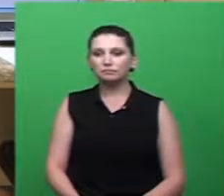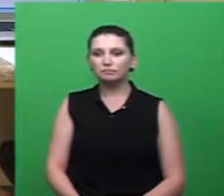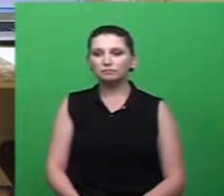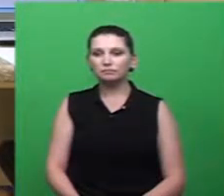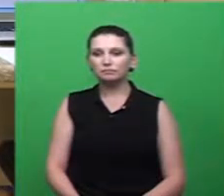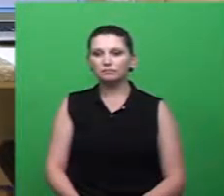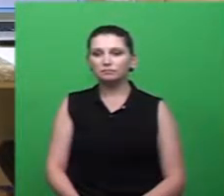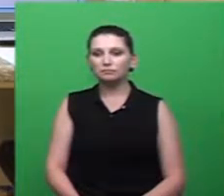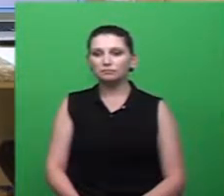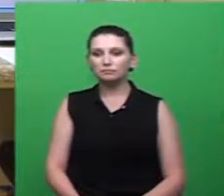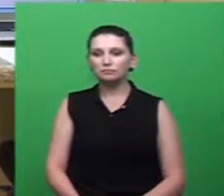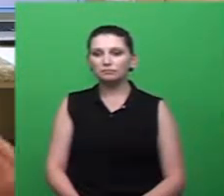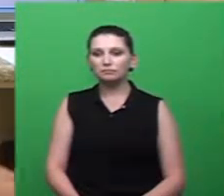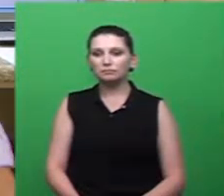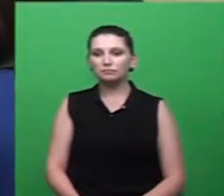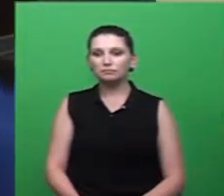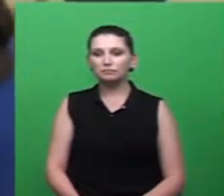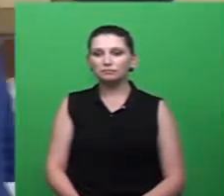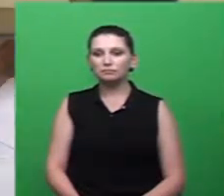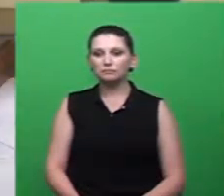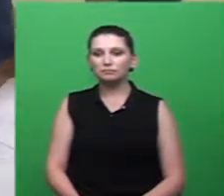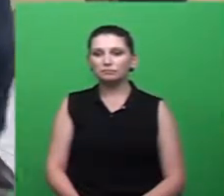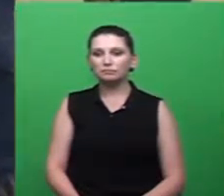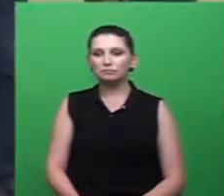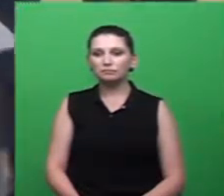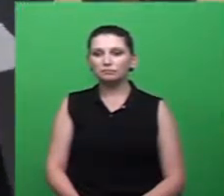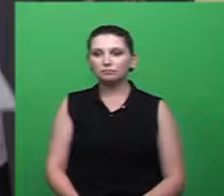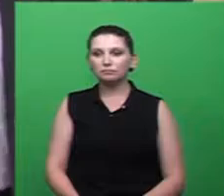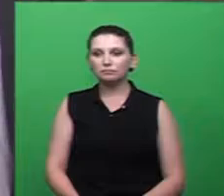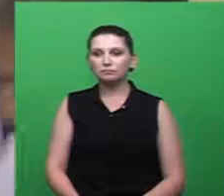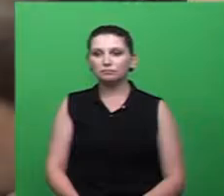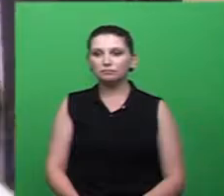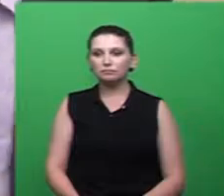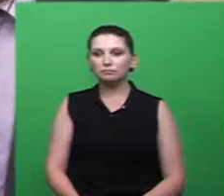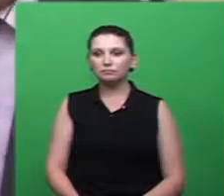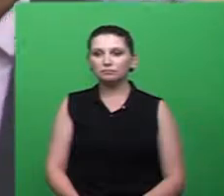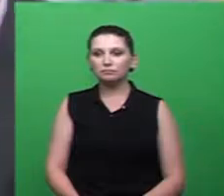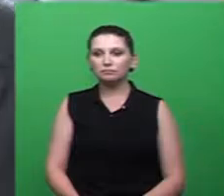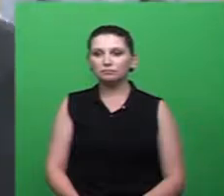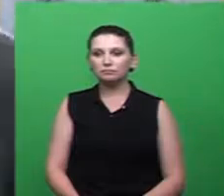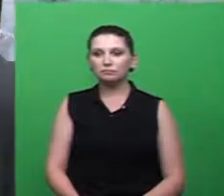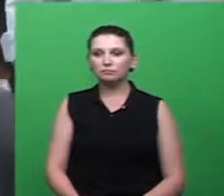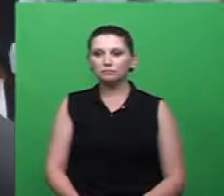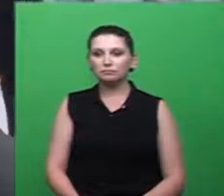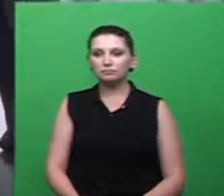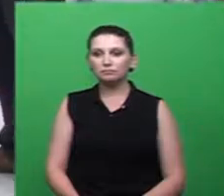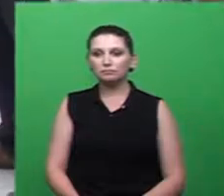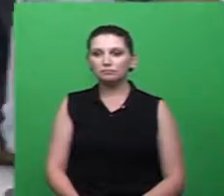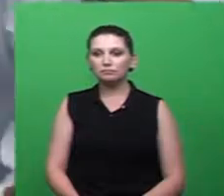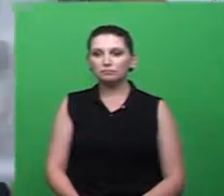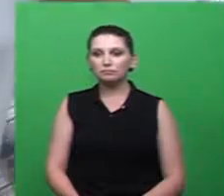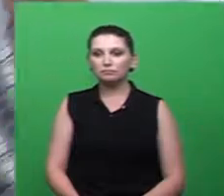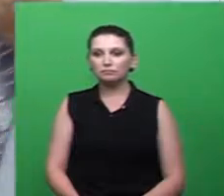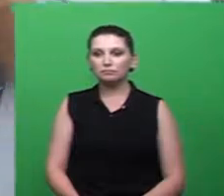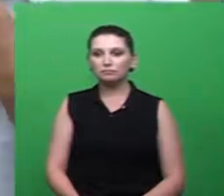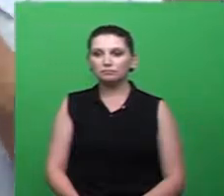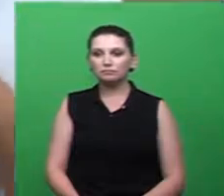Parabéns, querido. Parabéns, tá? Obrigada. Tranquilhão aí.